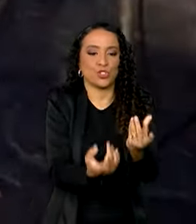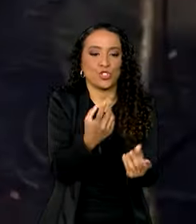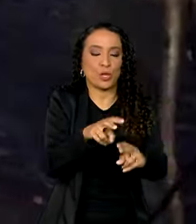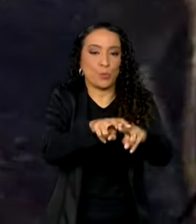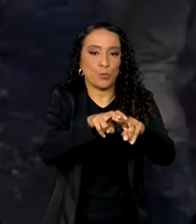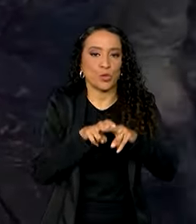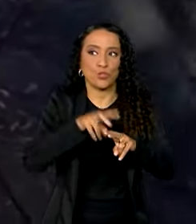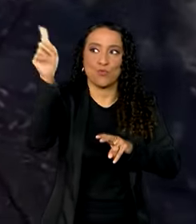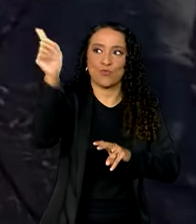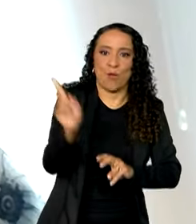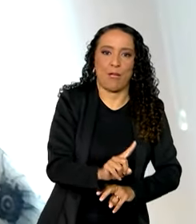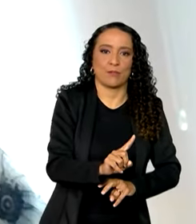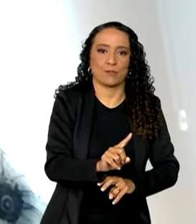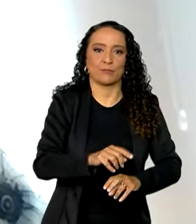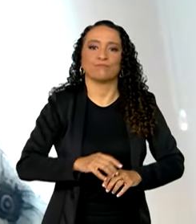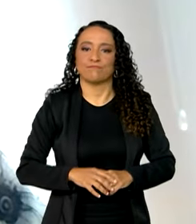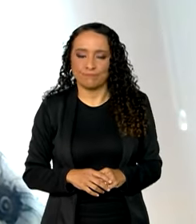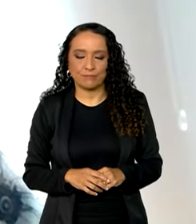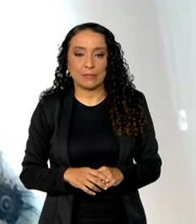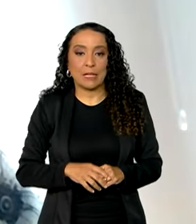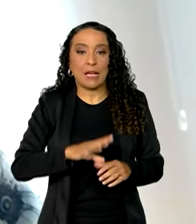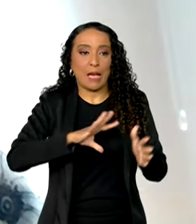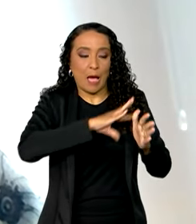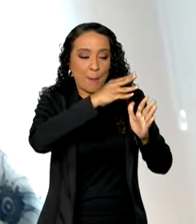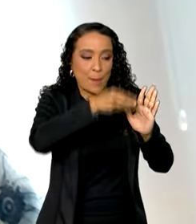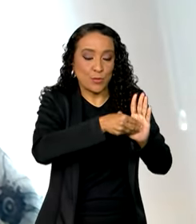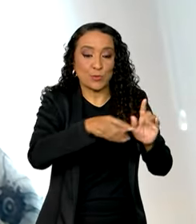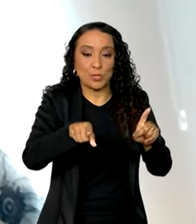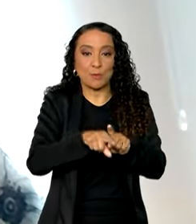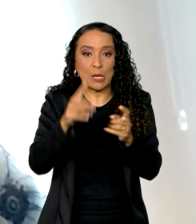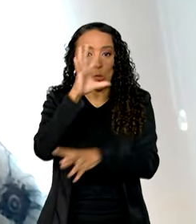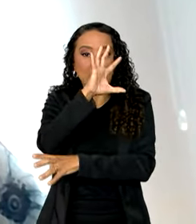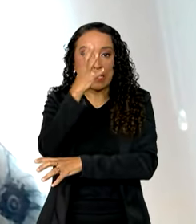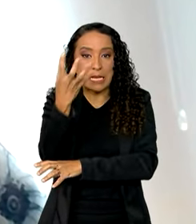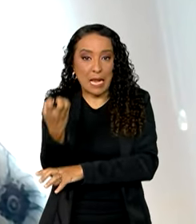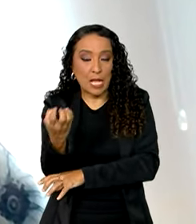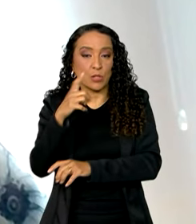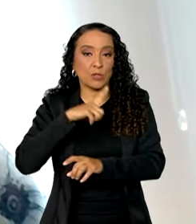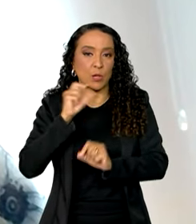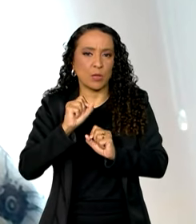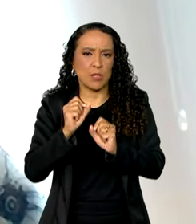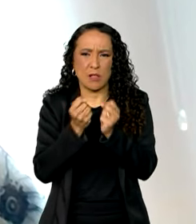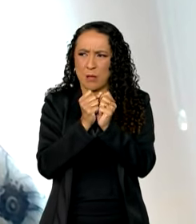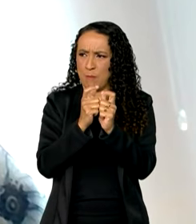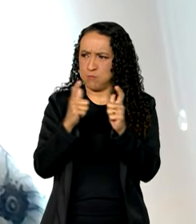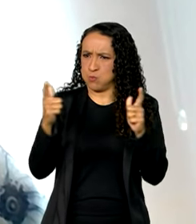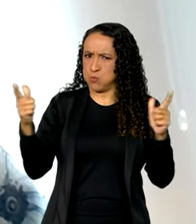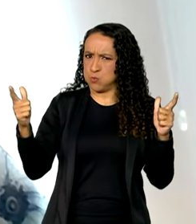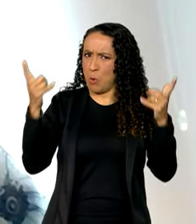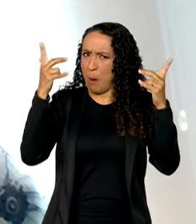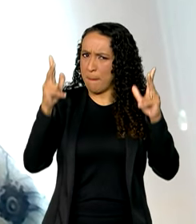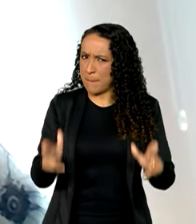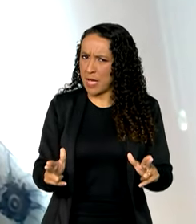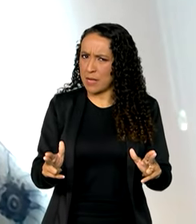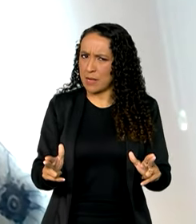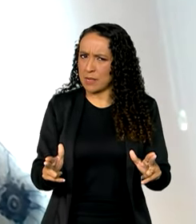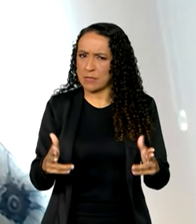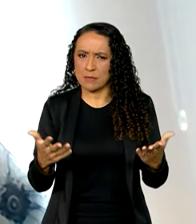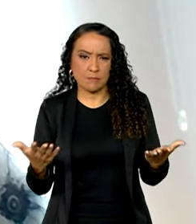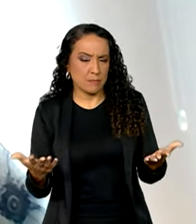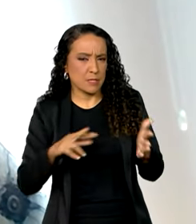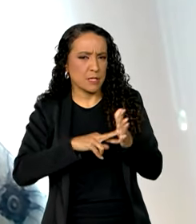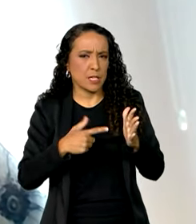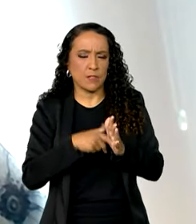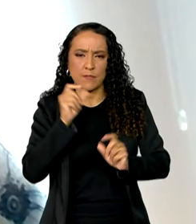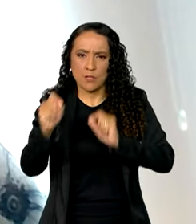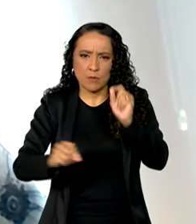originado por raio. Na Amazônia e no Cerrado nós temos proporções muito semelhantes, ou seja, isso